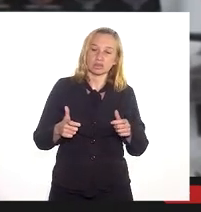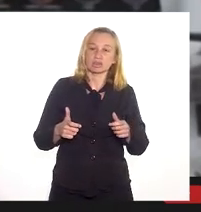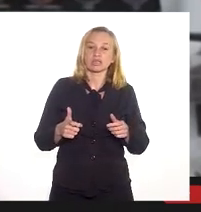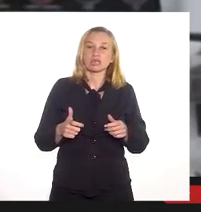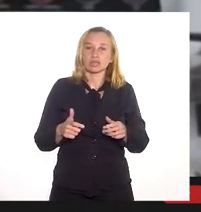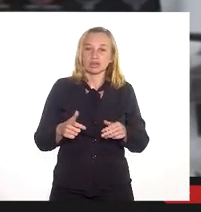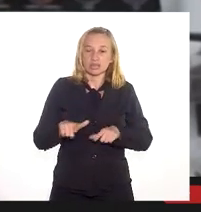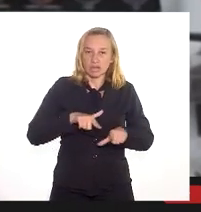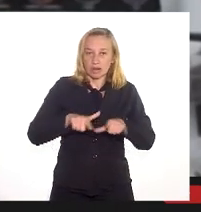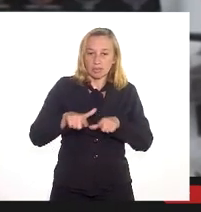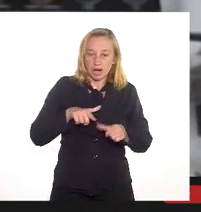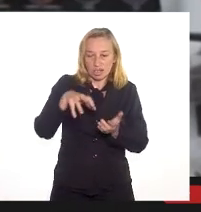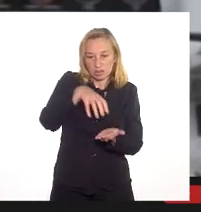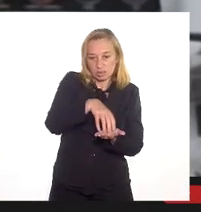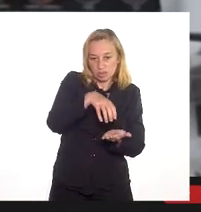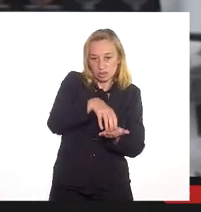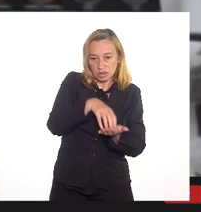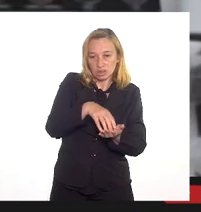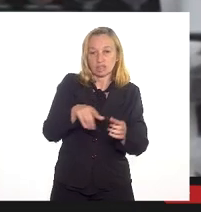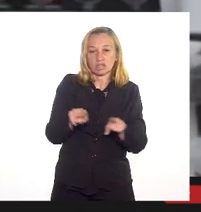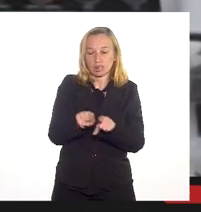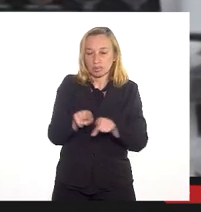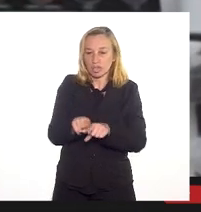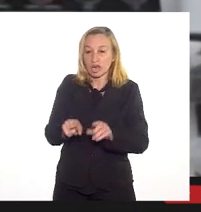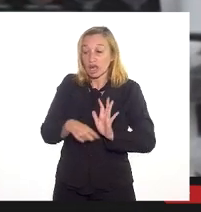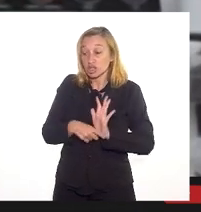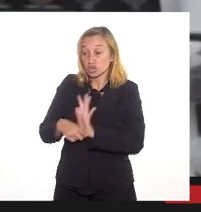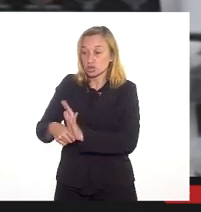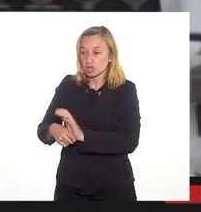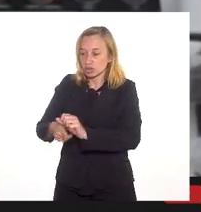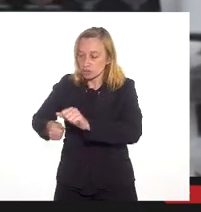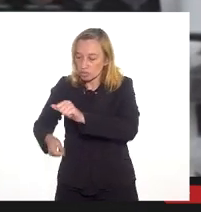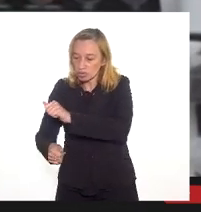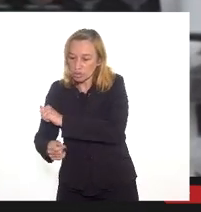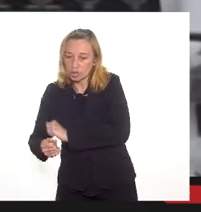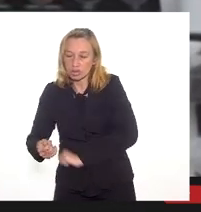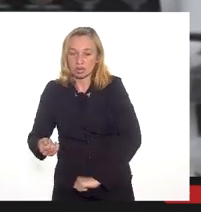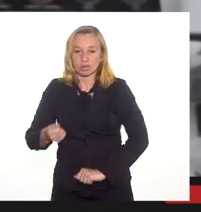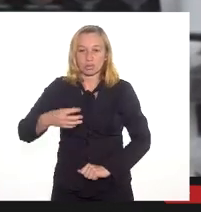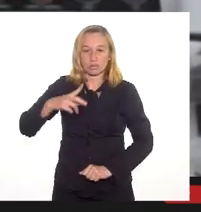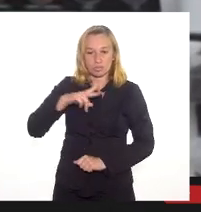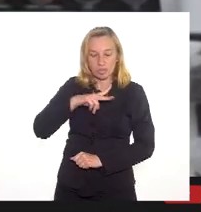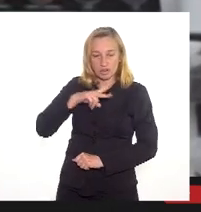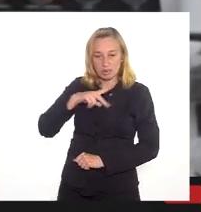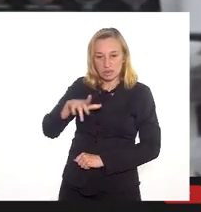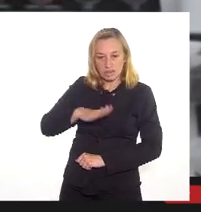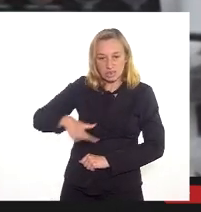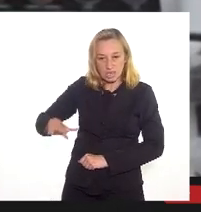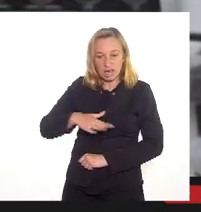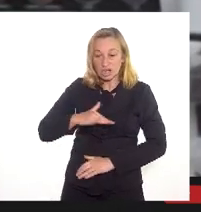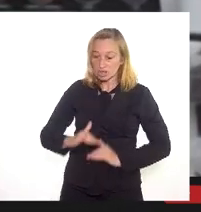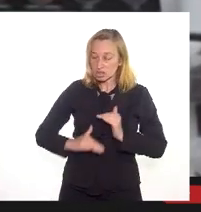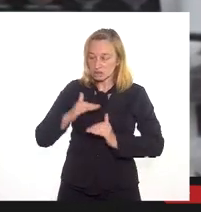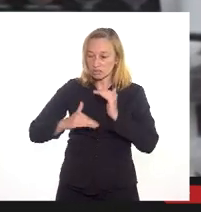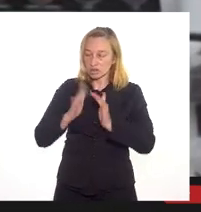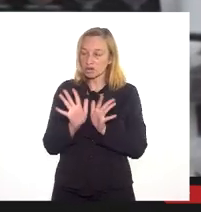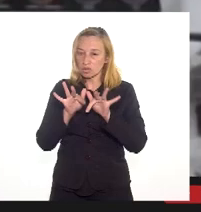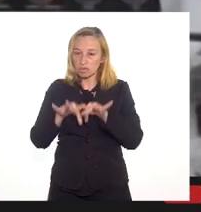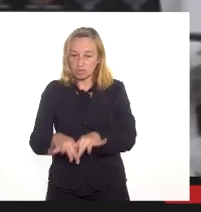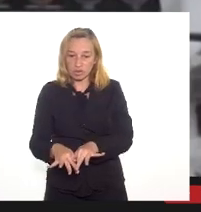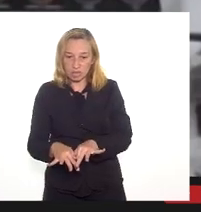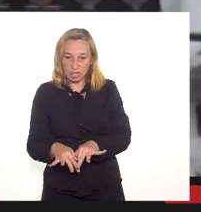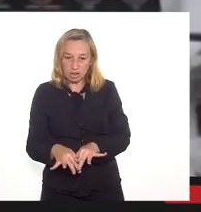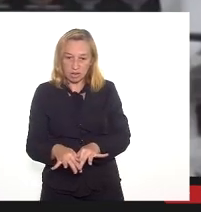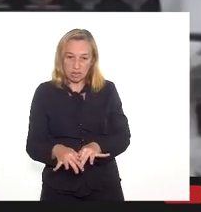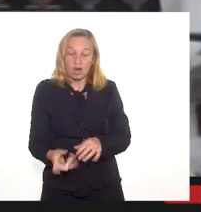o privado para que o privado possa fazer investimento privado nessa área. a gente desenvolve e, no final da concessão,